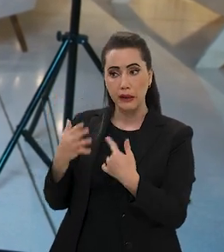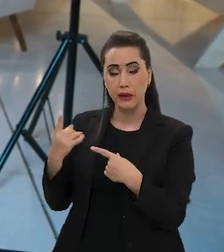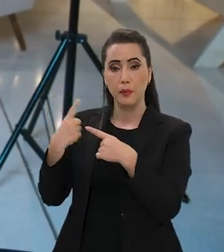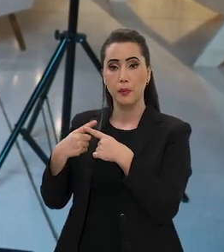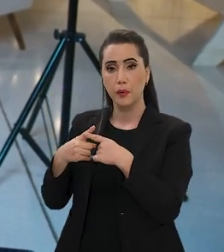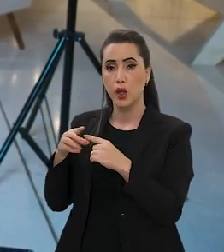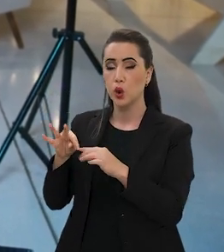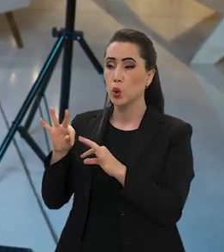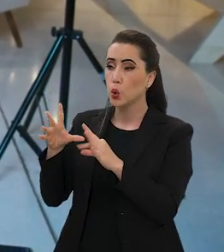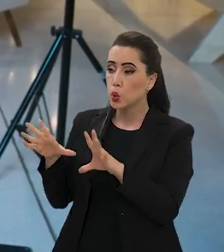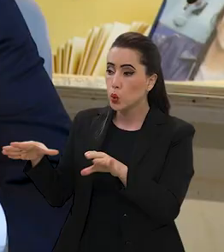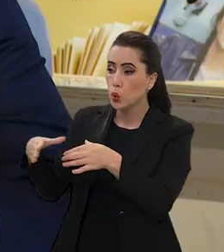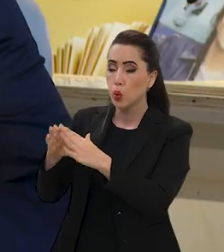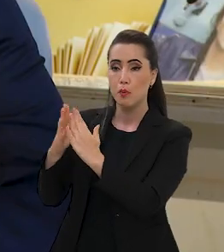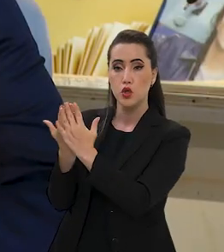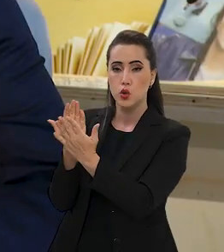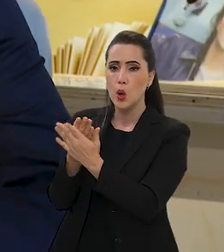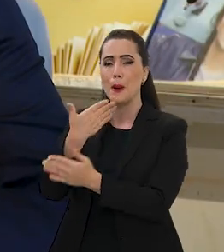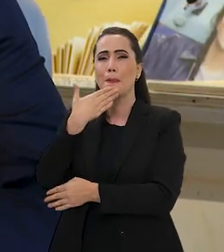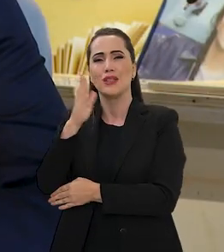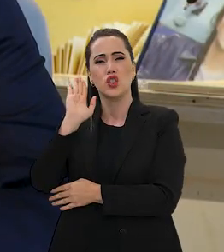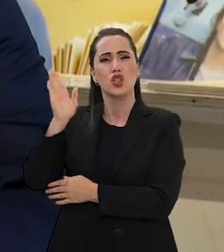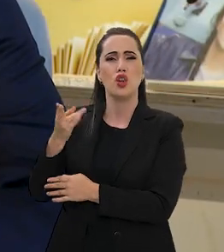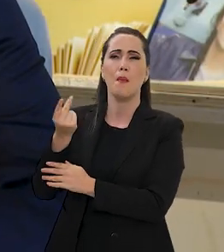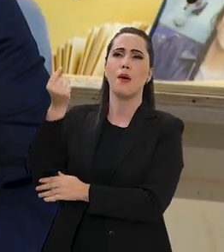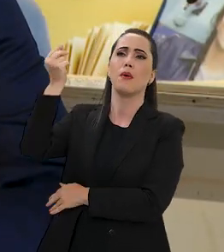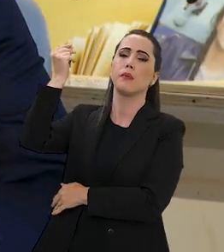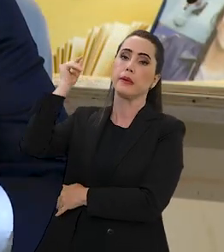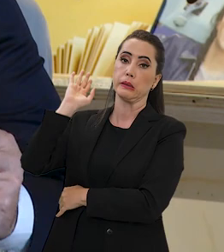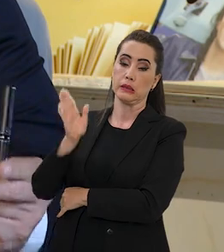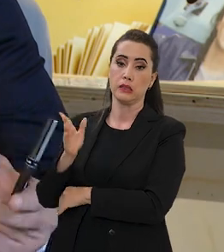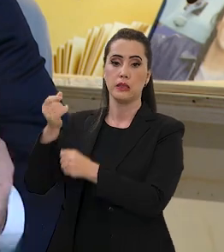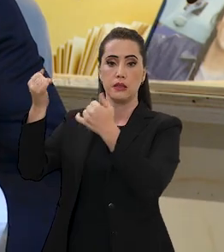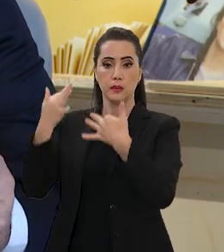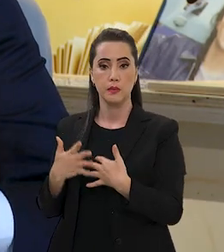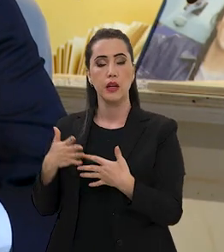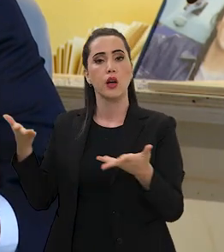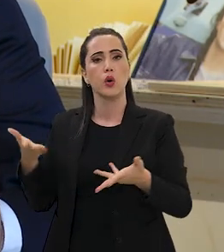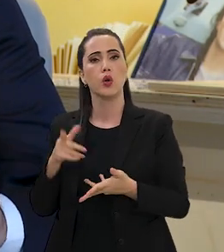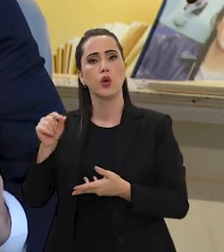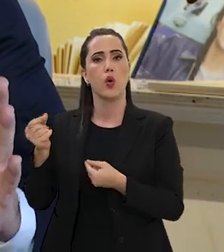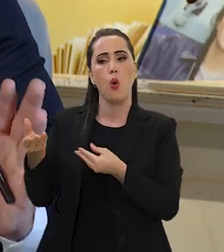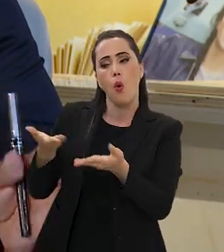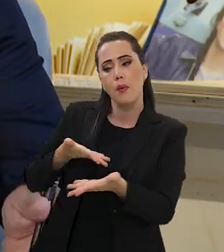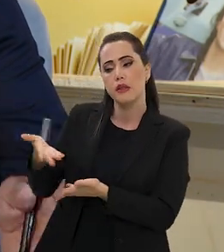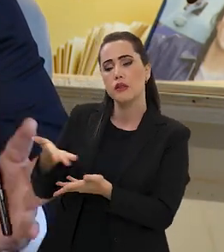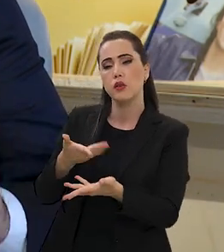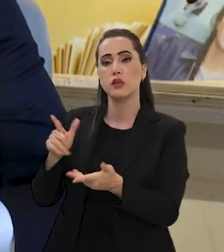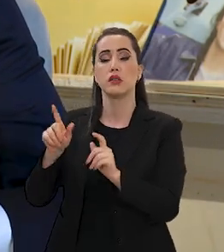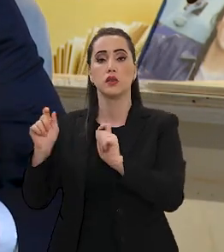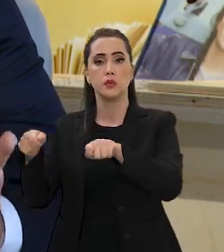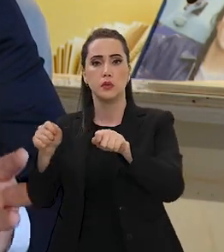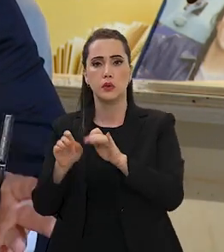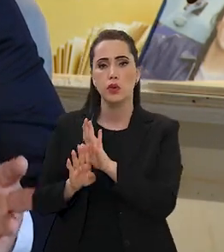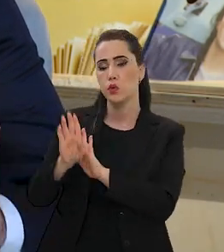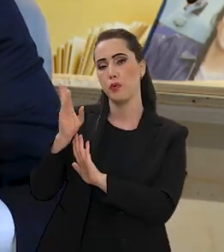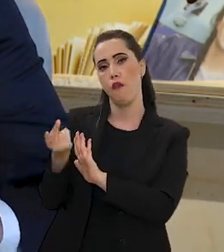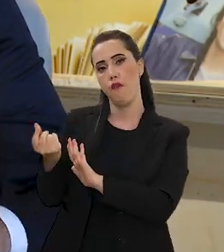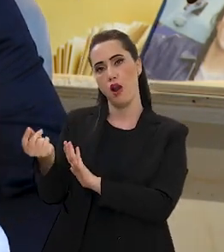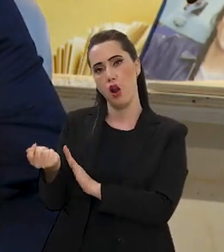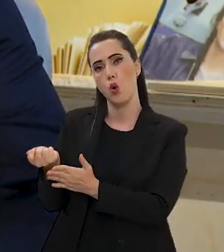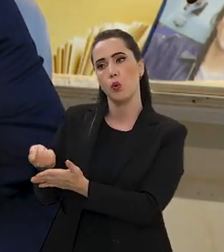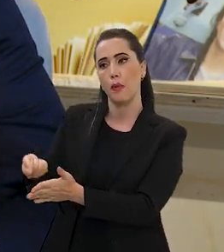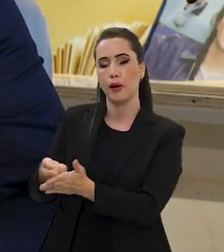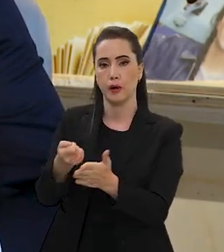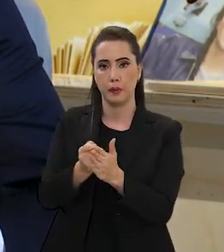um pleito antigo de toda a comunidade escolar no Brasil. Eu queria que a senhora falasse um pouquinho como é que foi a negociação para